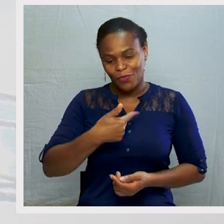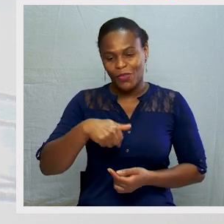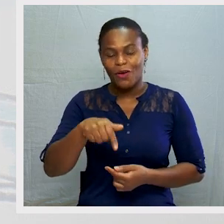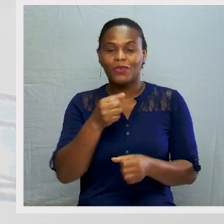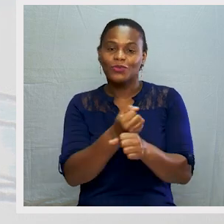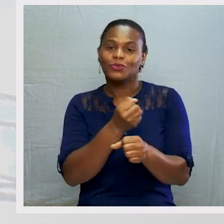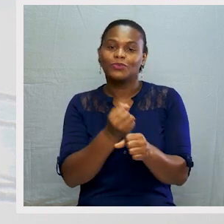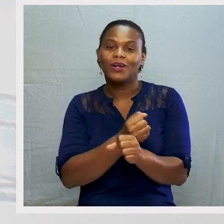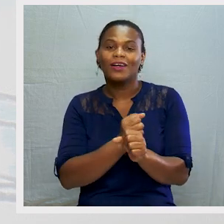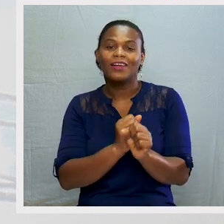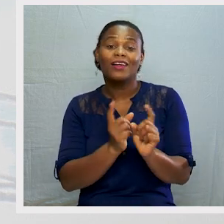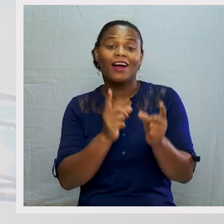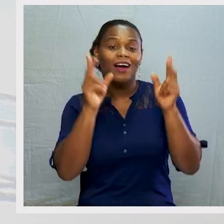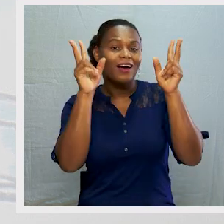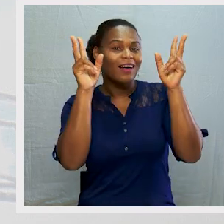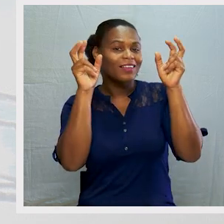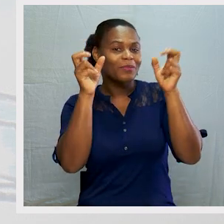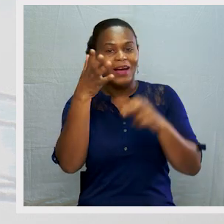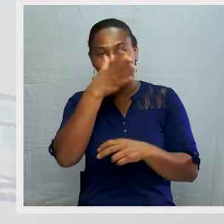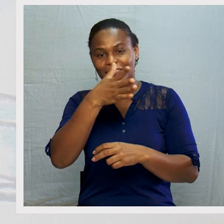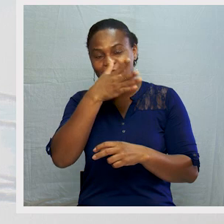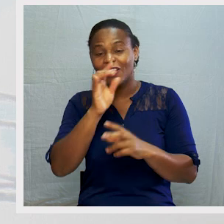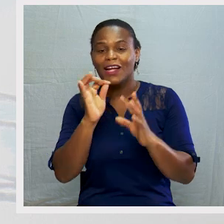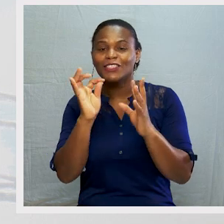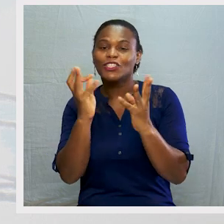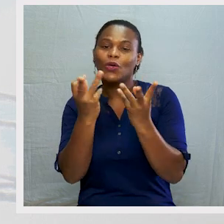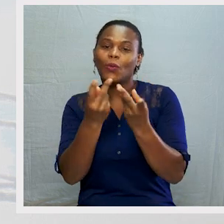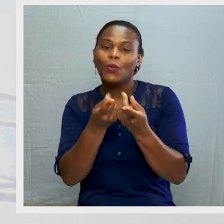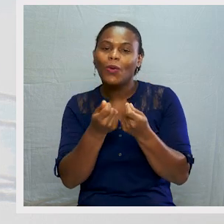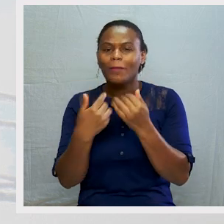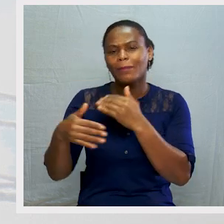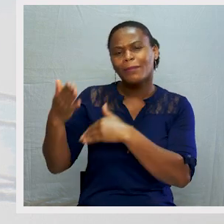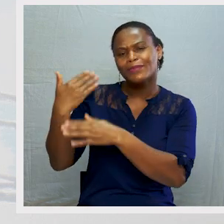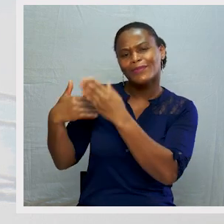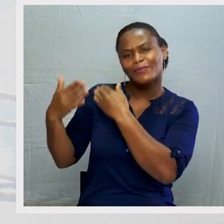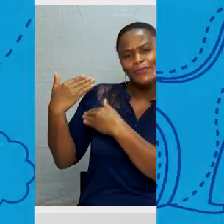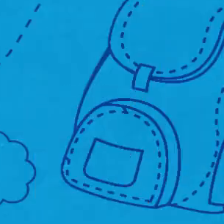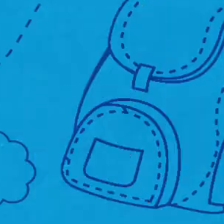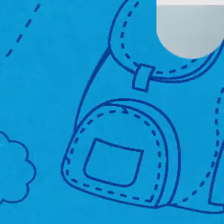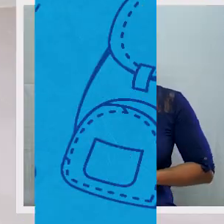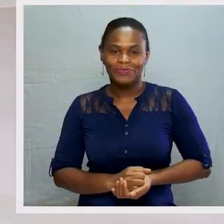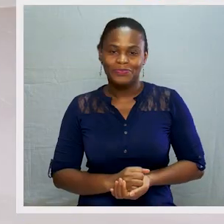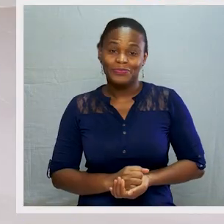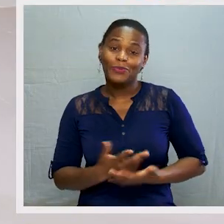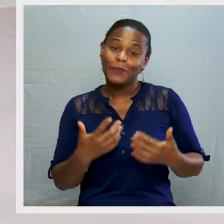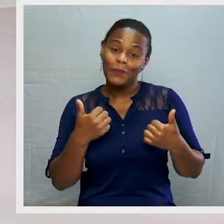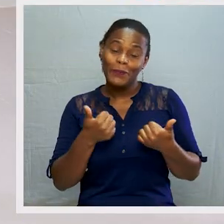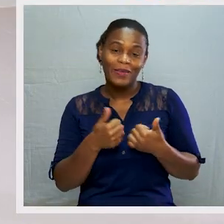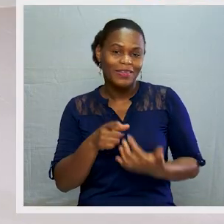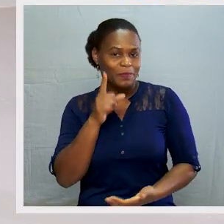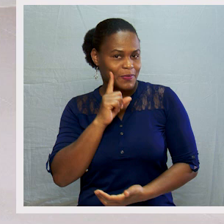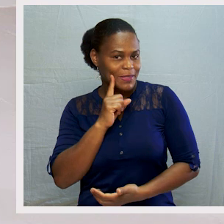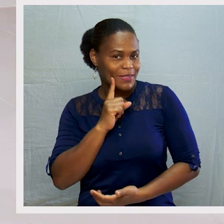Vamos trabalhar as atividades econômicas do passado. Bem, meninos e